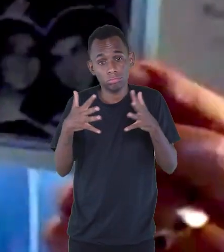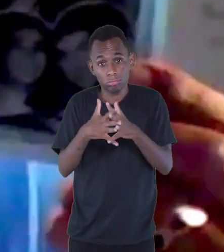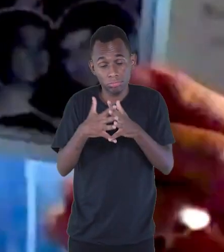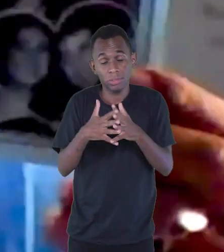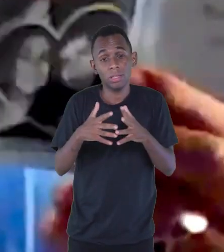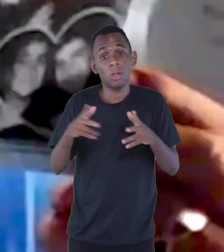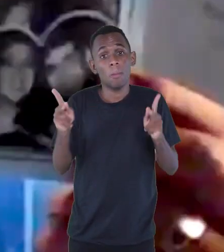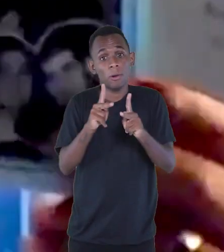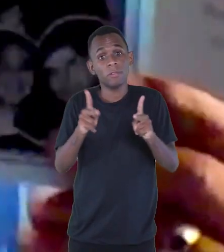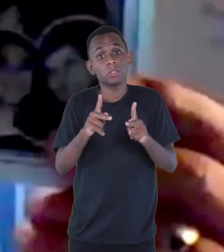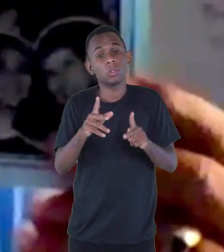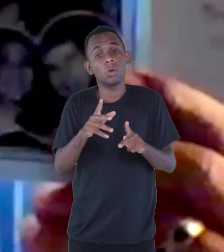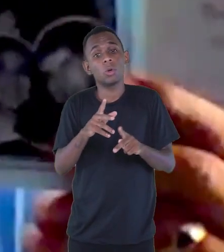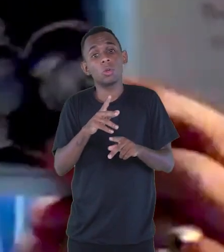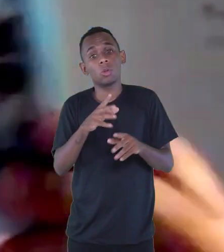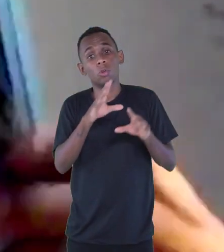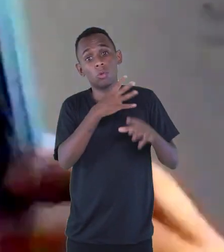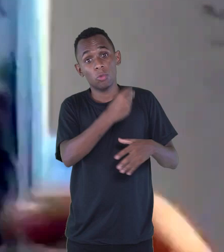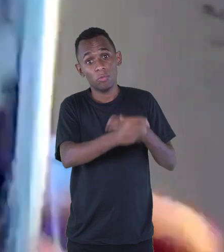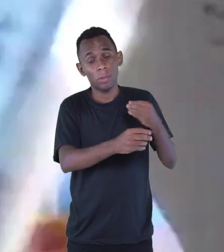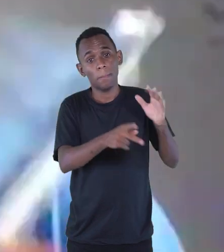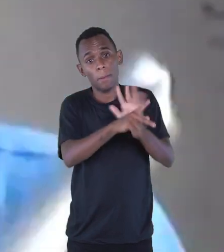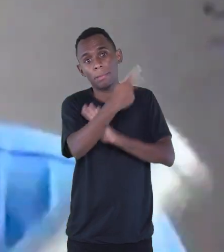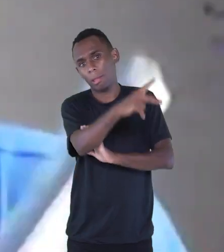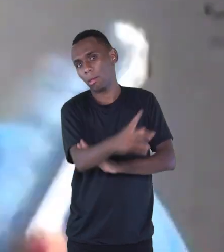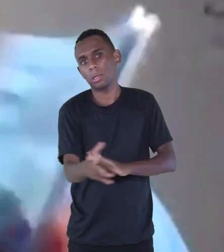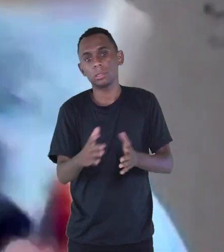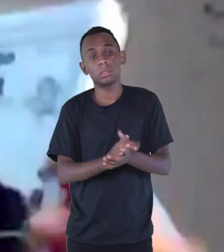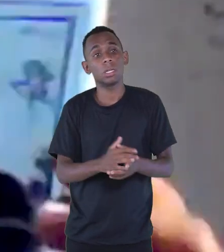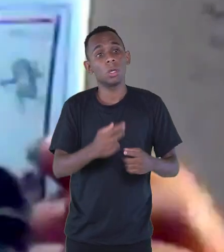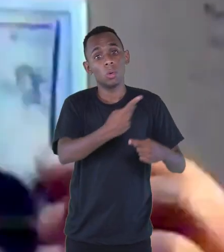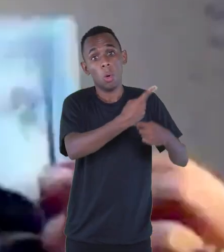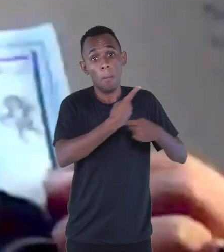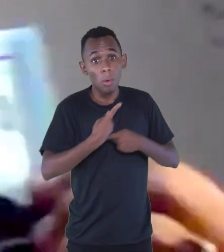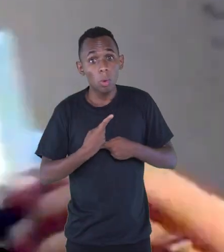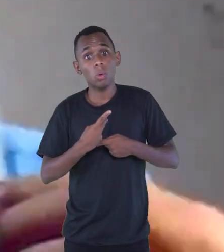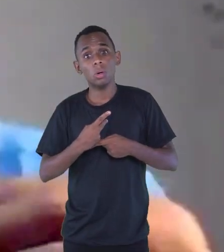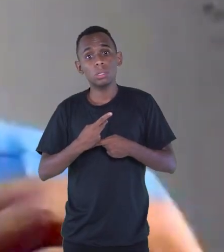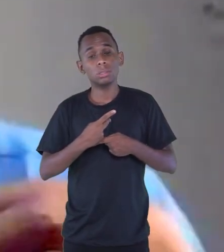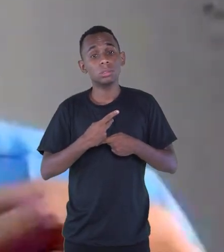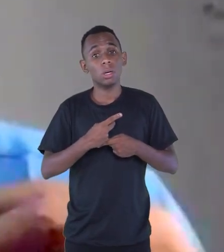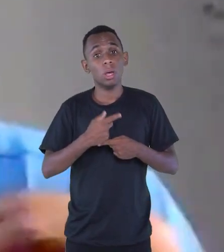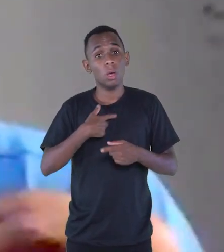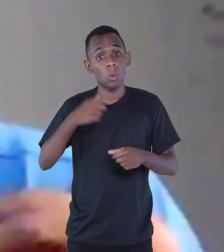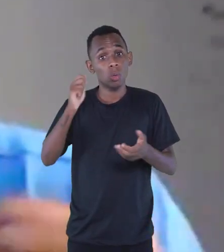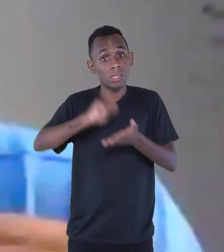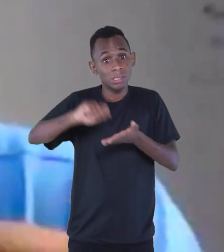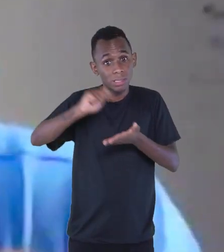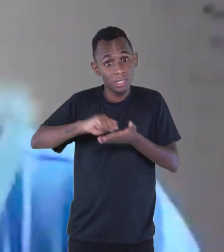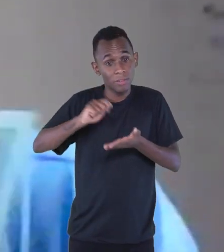agora, sem eu saber, e sem os filhos saberem, eles me procuram para que eu escrevesse a história de 30 anos de casamento deles.